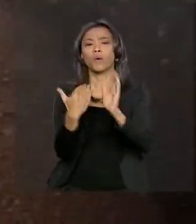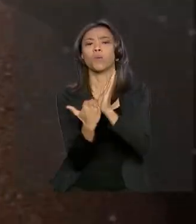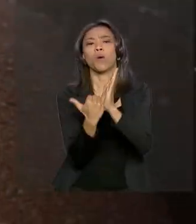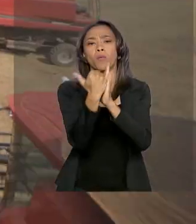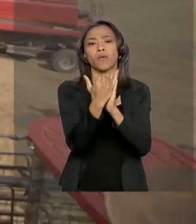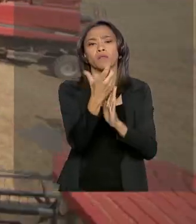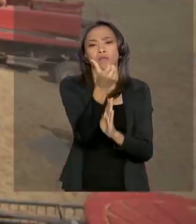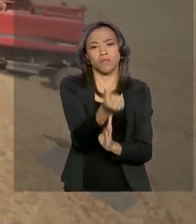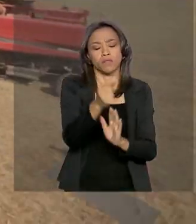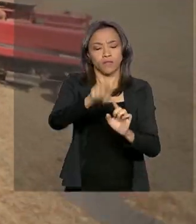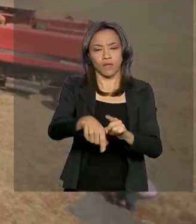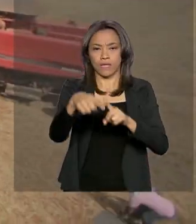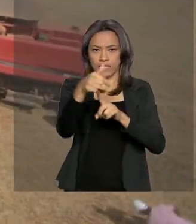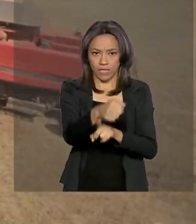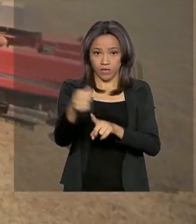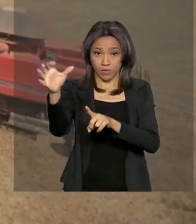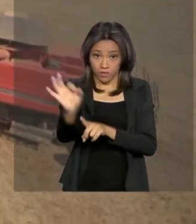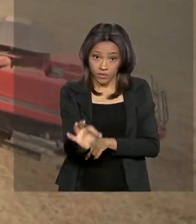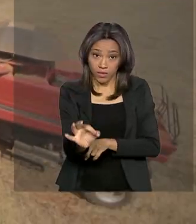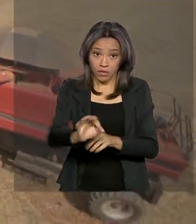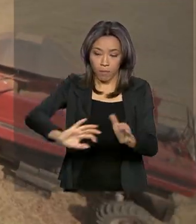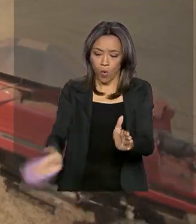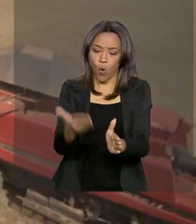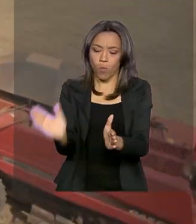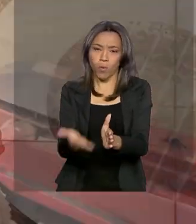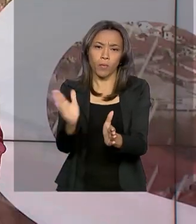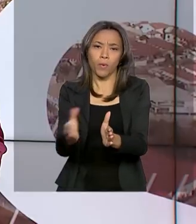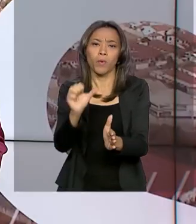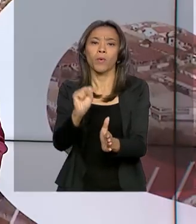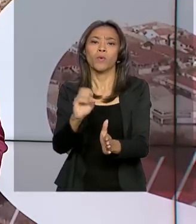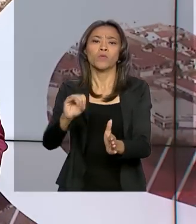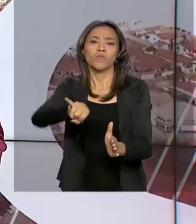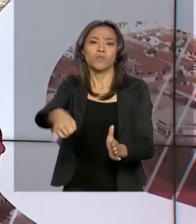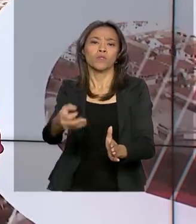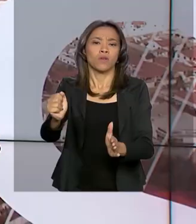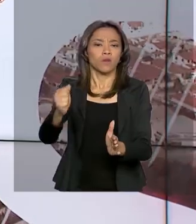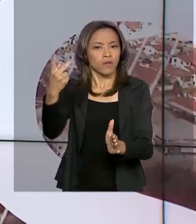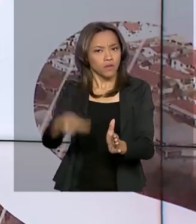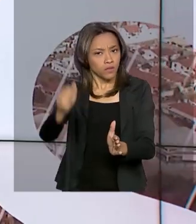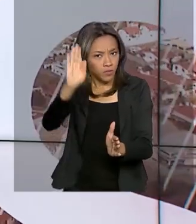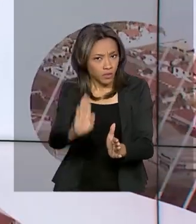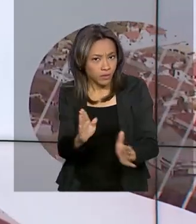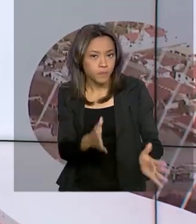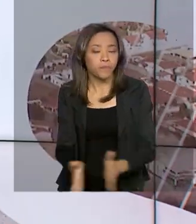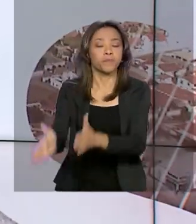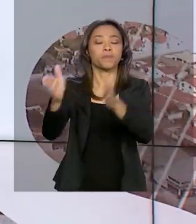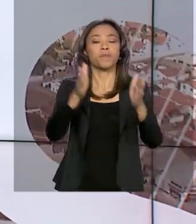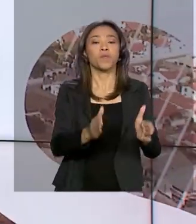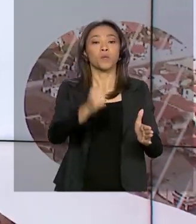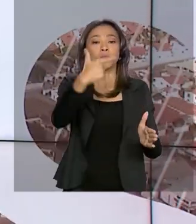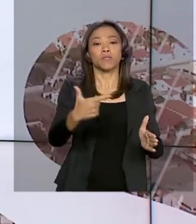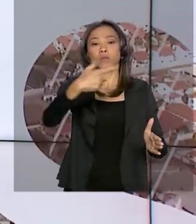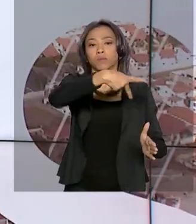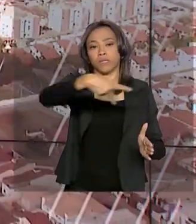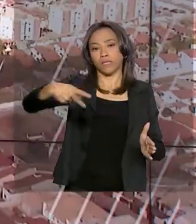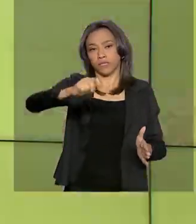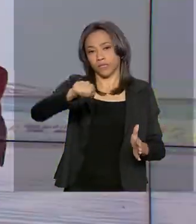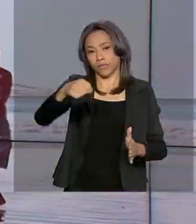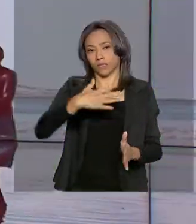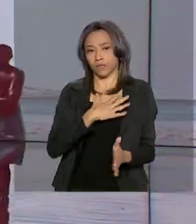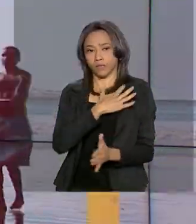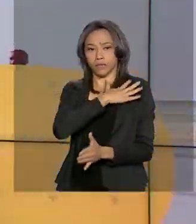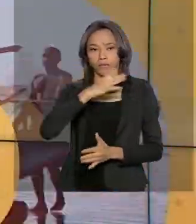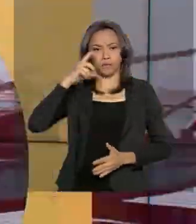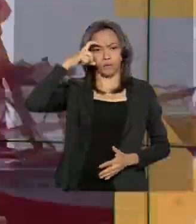,7% na produção de soja no país. E o vice-presidente Hamilton Mourão vai representar o Brasil